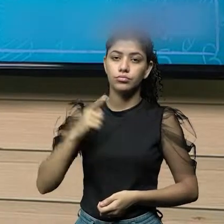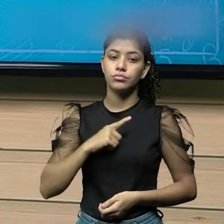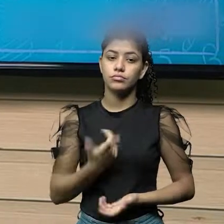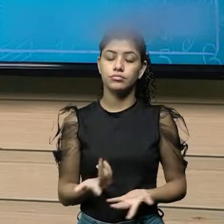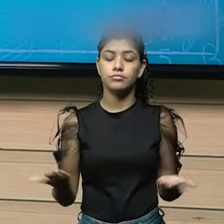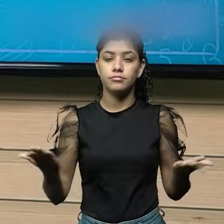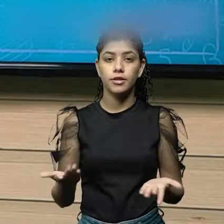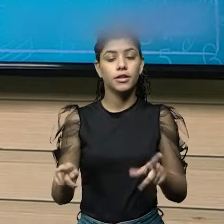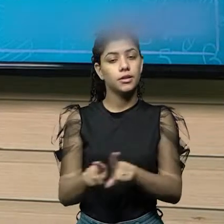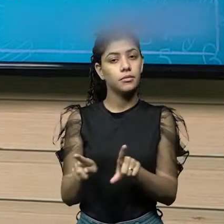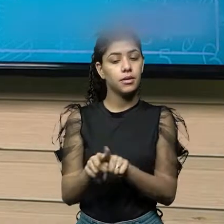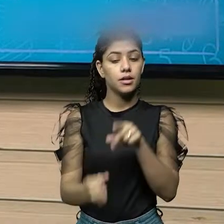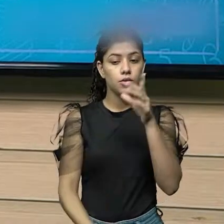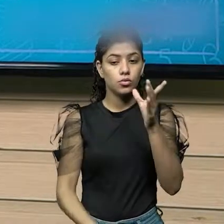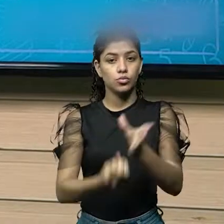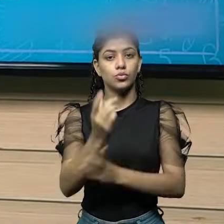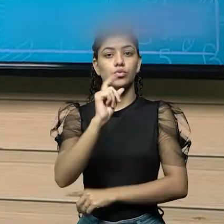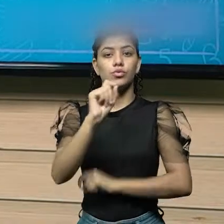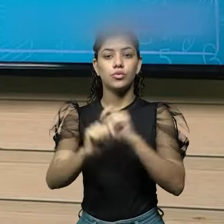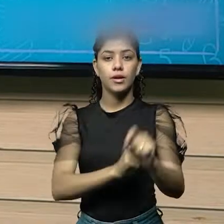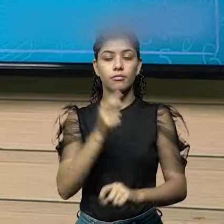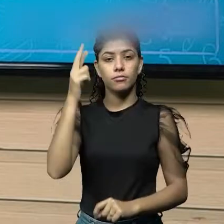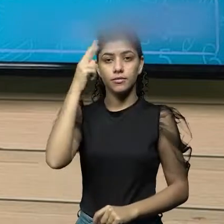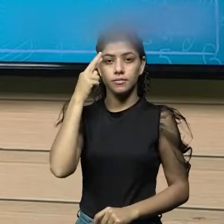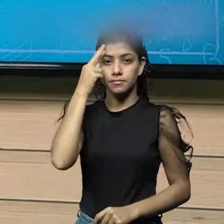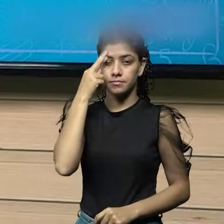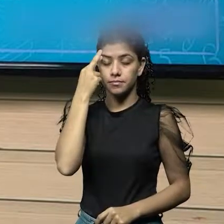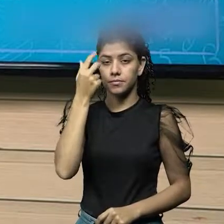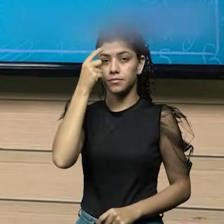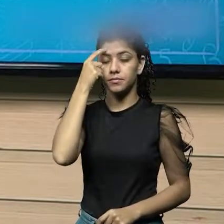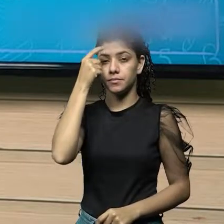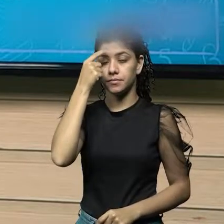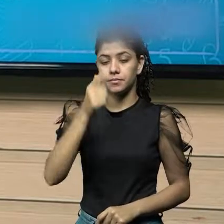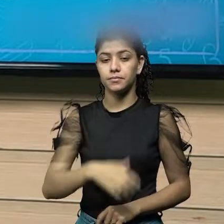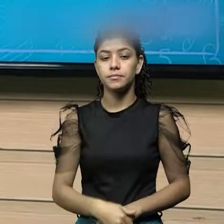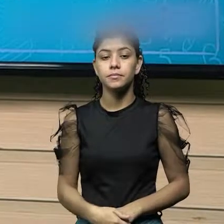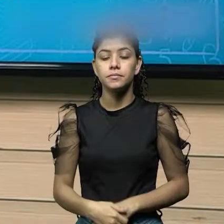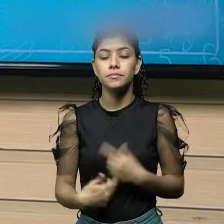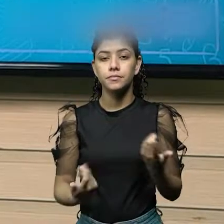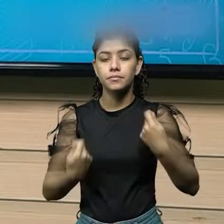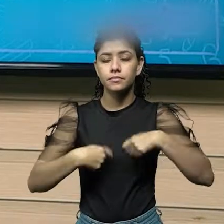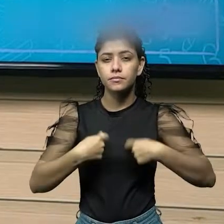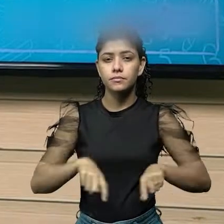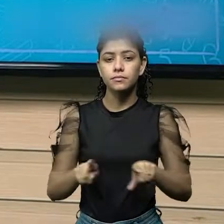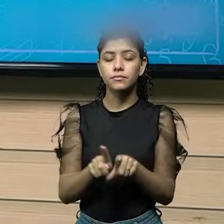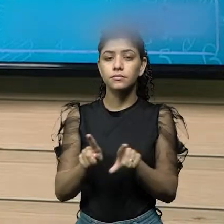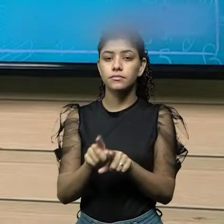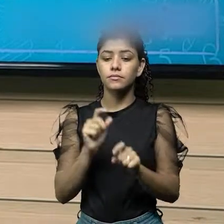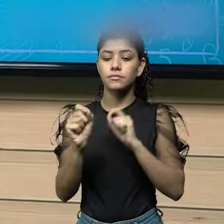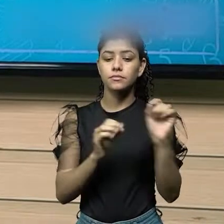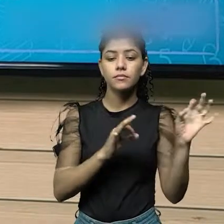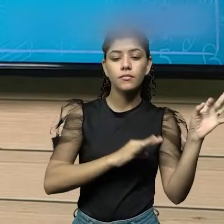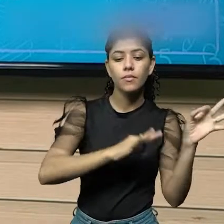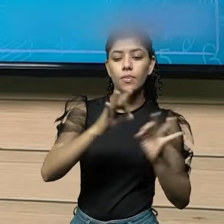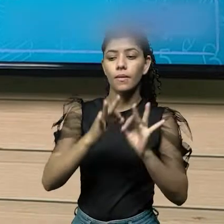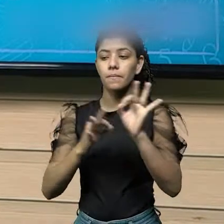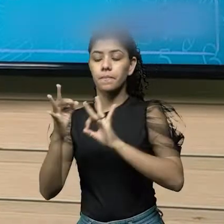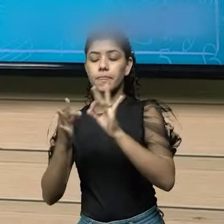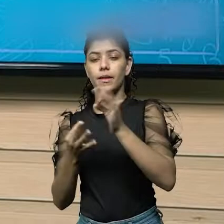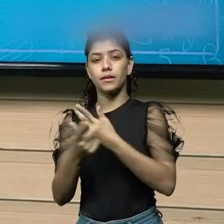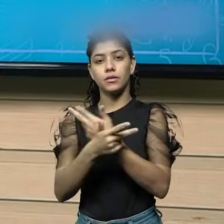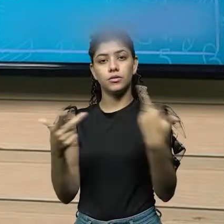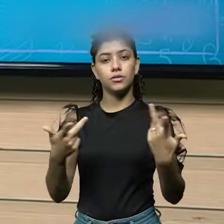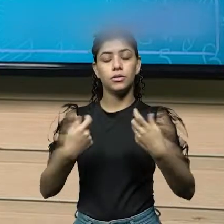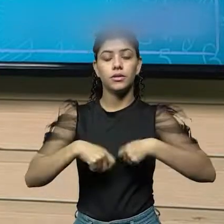surge também junto com esse raciocínio. A necessidade de quantificar as coisas torna